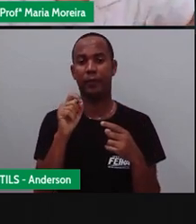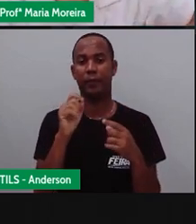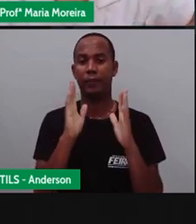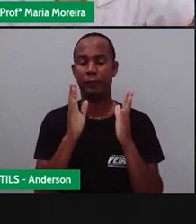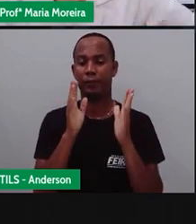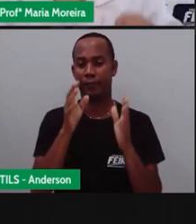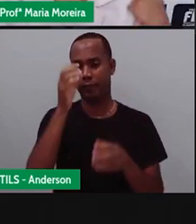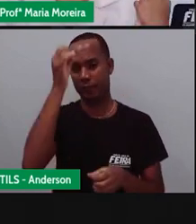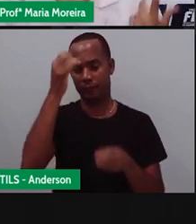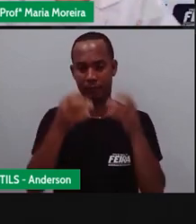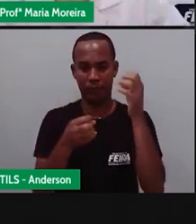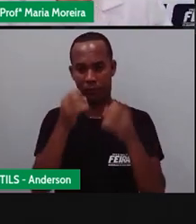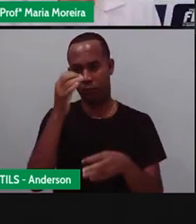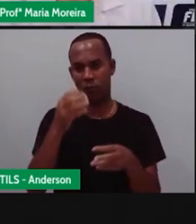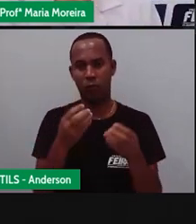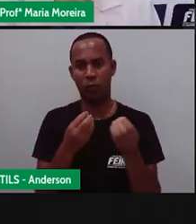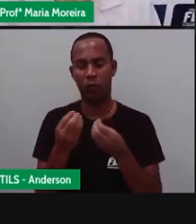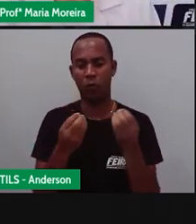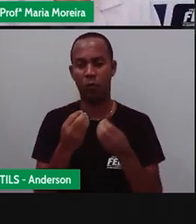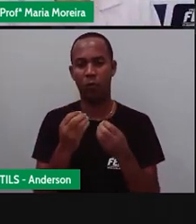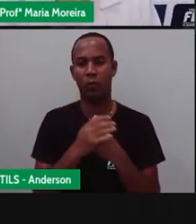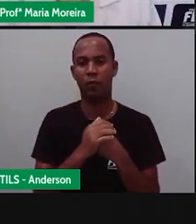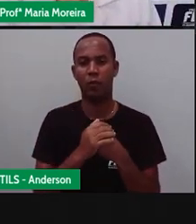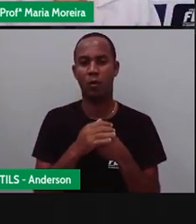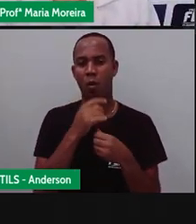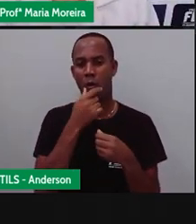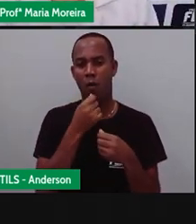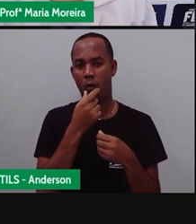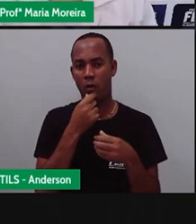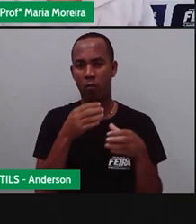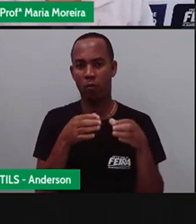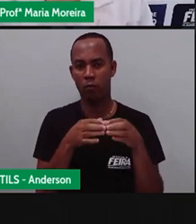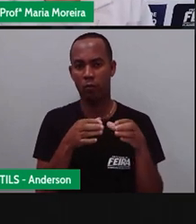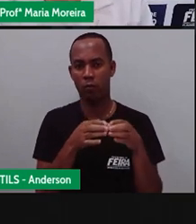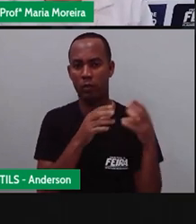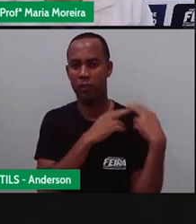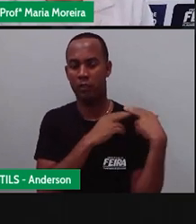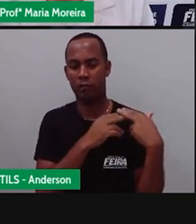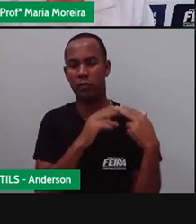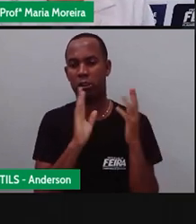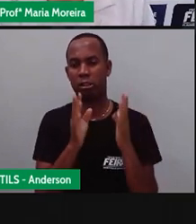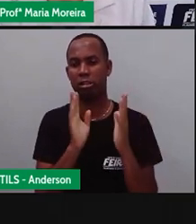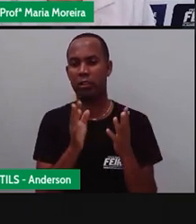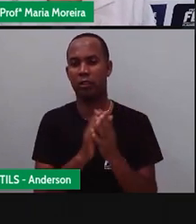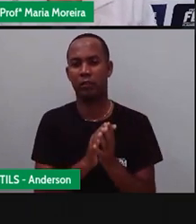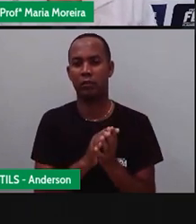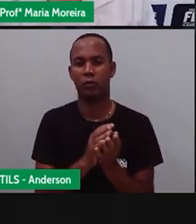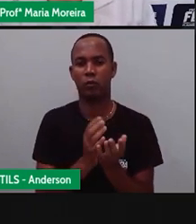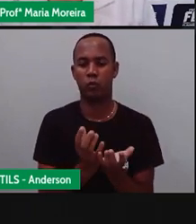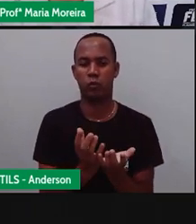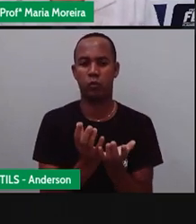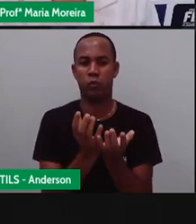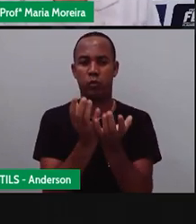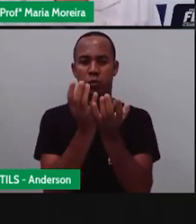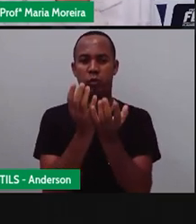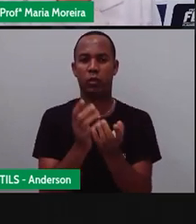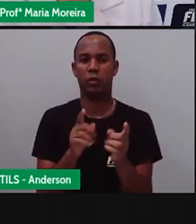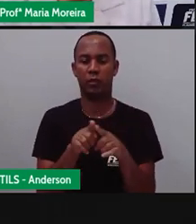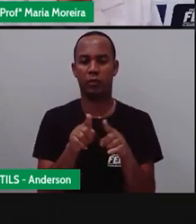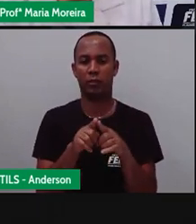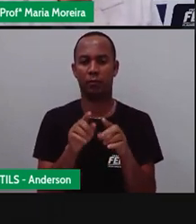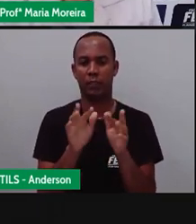sobre isso aqui quando a estava falando sobre Santos Dumont, os dirigíveis, né, isso, os balões compridos e